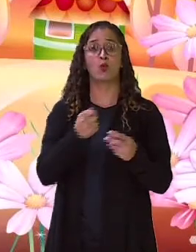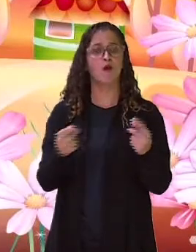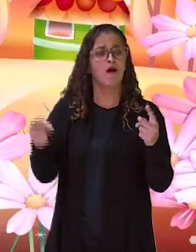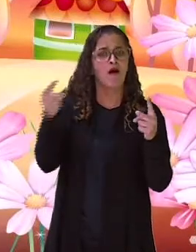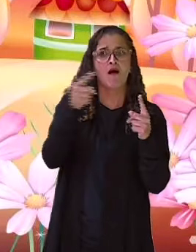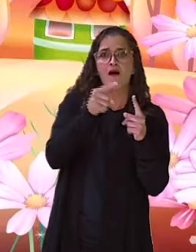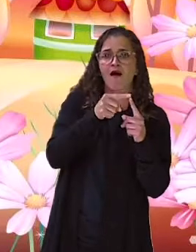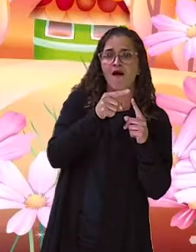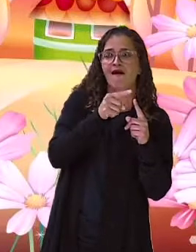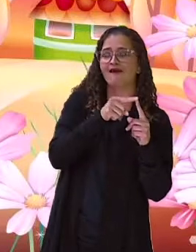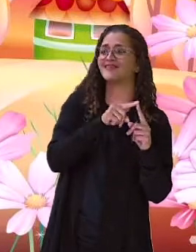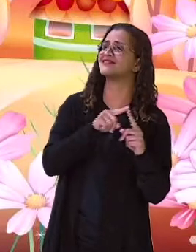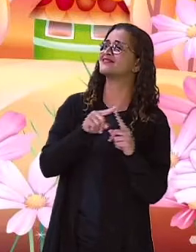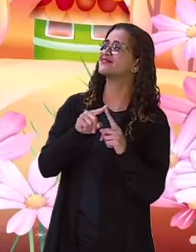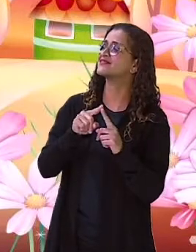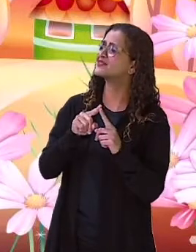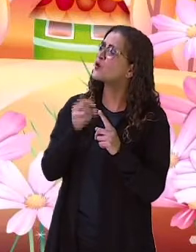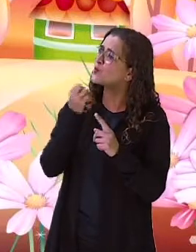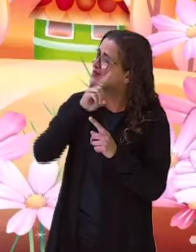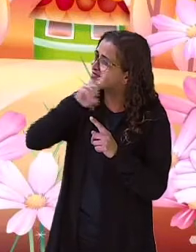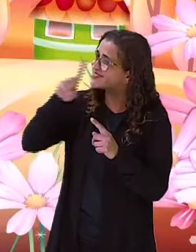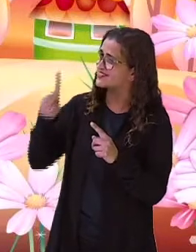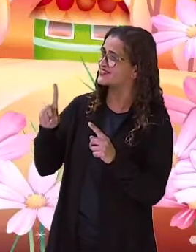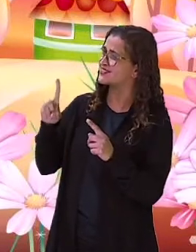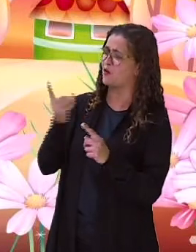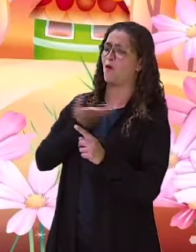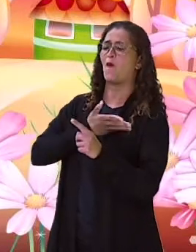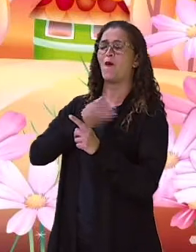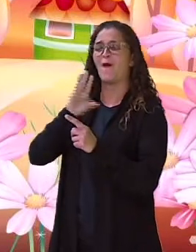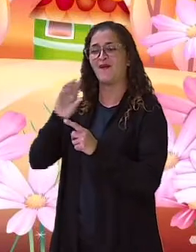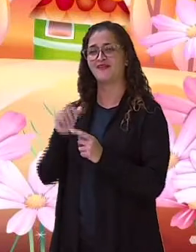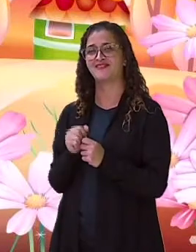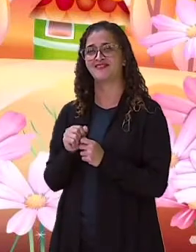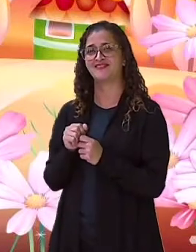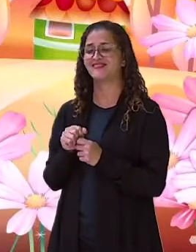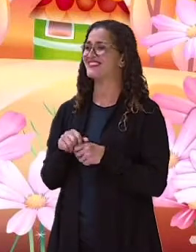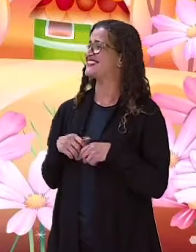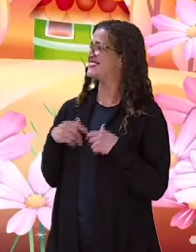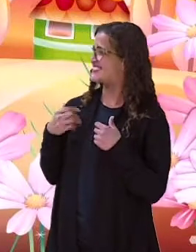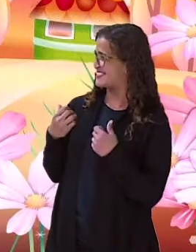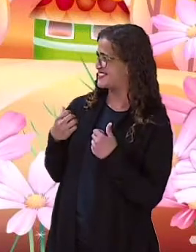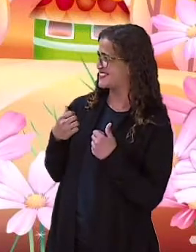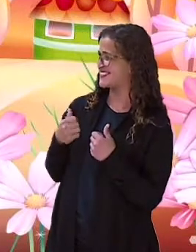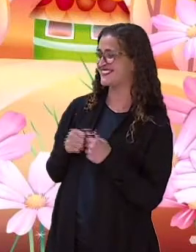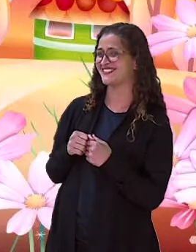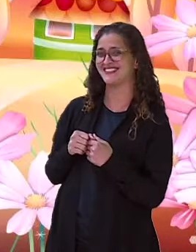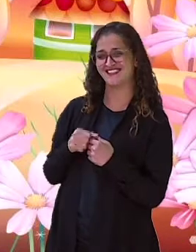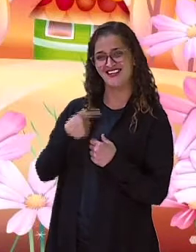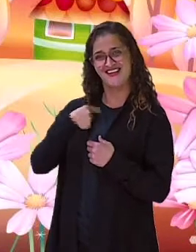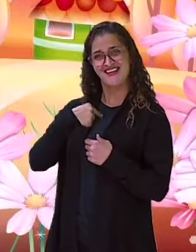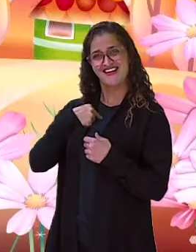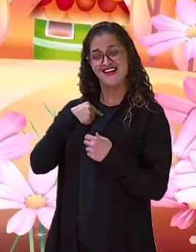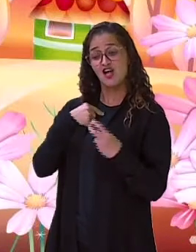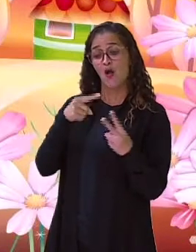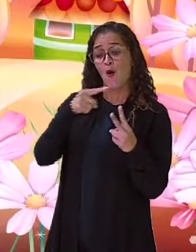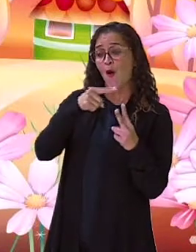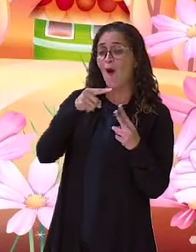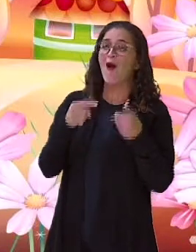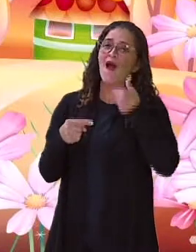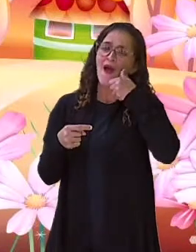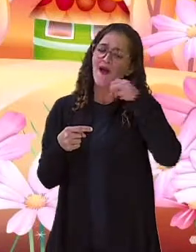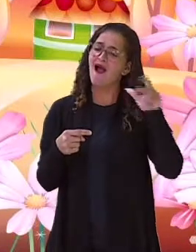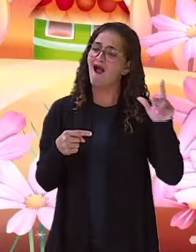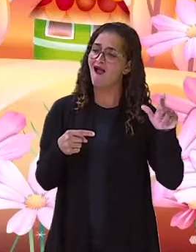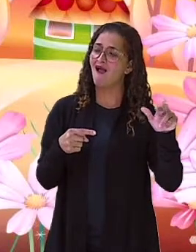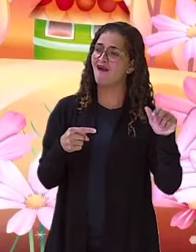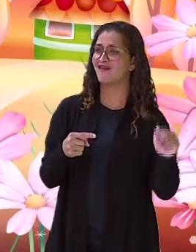se aproximou. Bom dia, amigo. Disse ela toda a risonha. Eu e minha irmã estamos